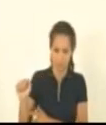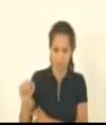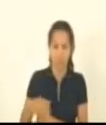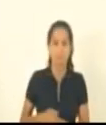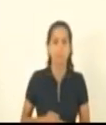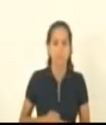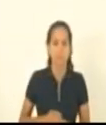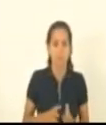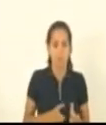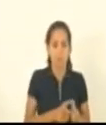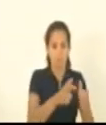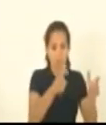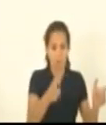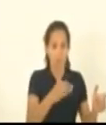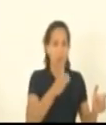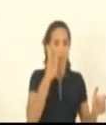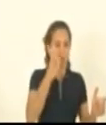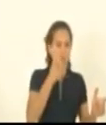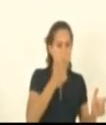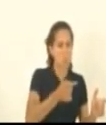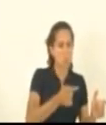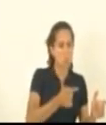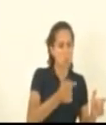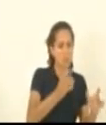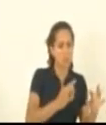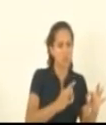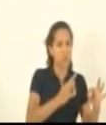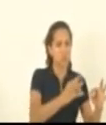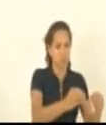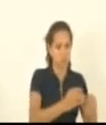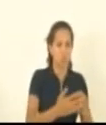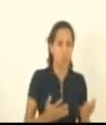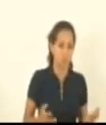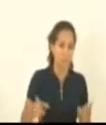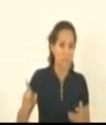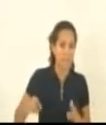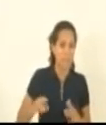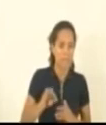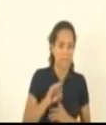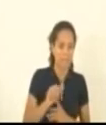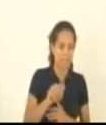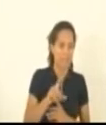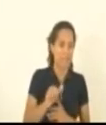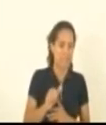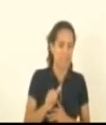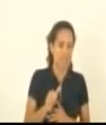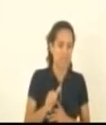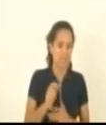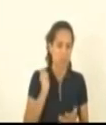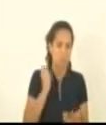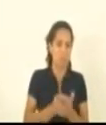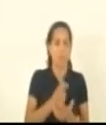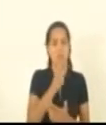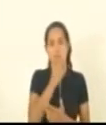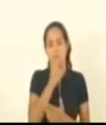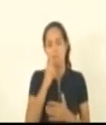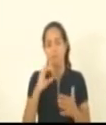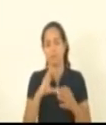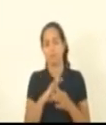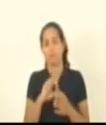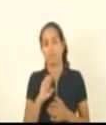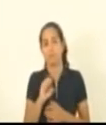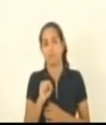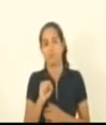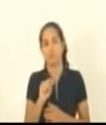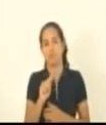deputados eu acho que quase todos que essa taxa Lucas ela realmente é abusiva a votação